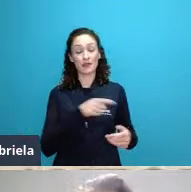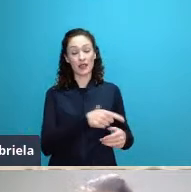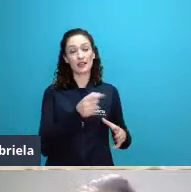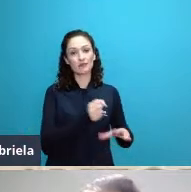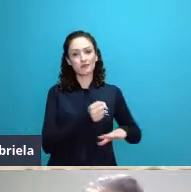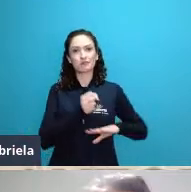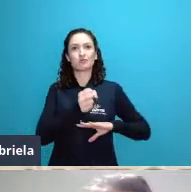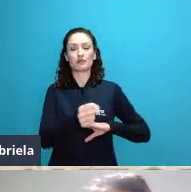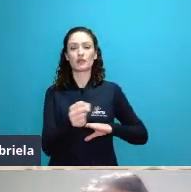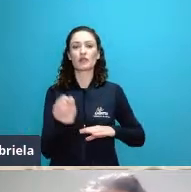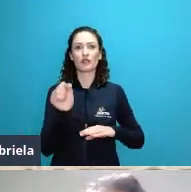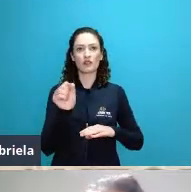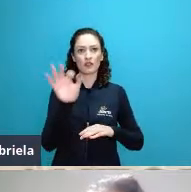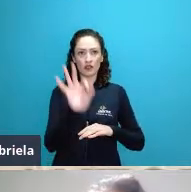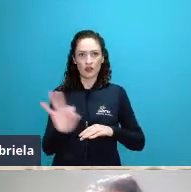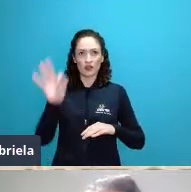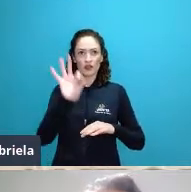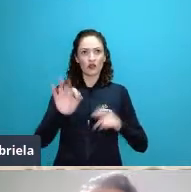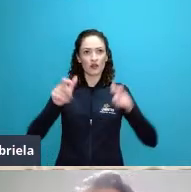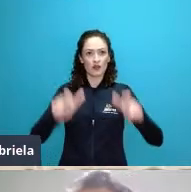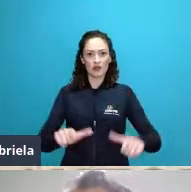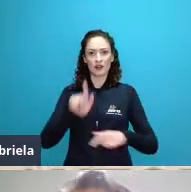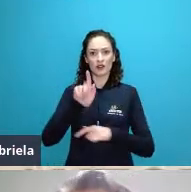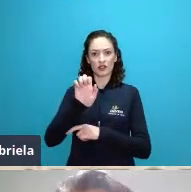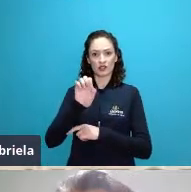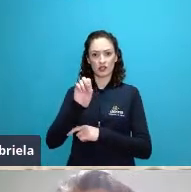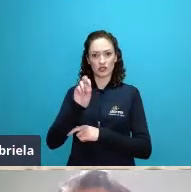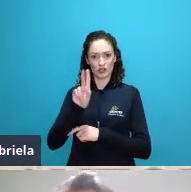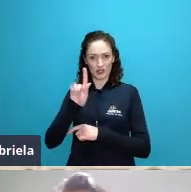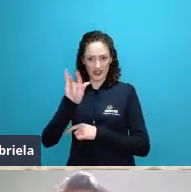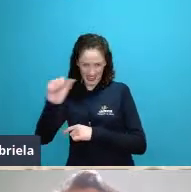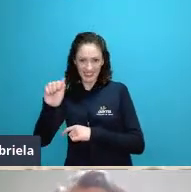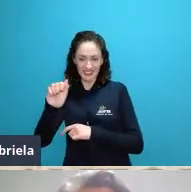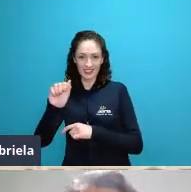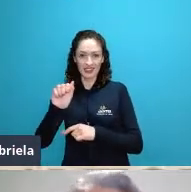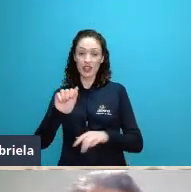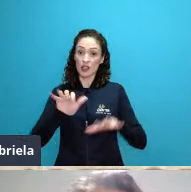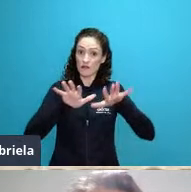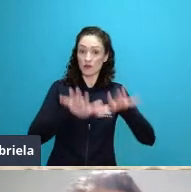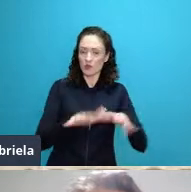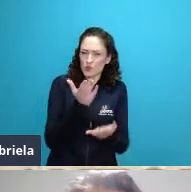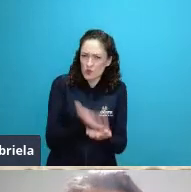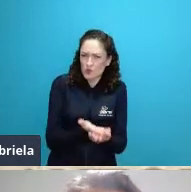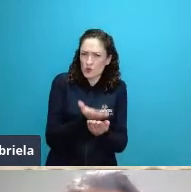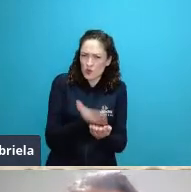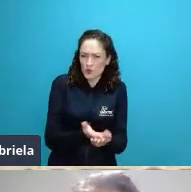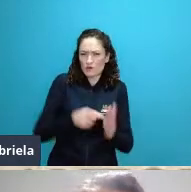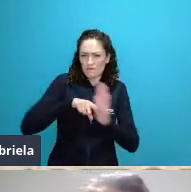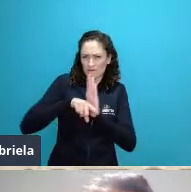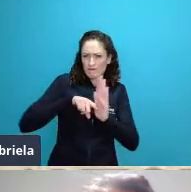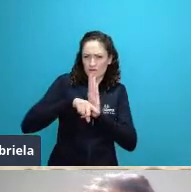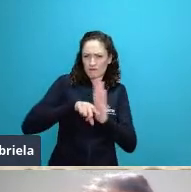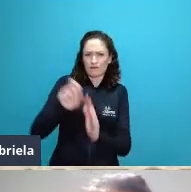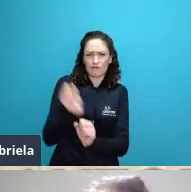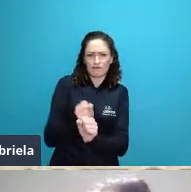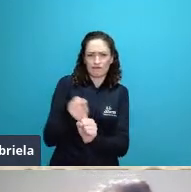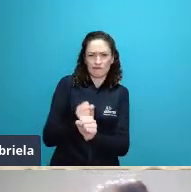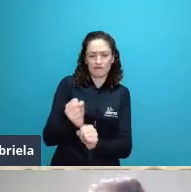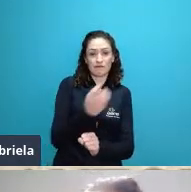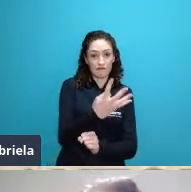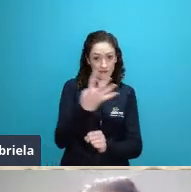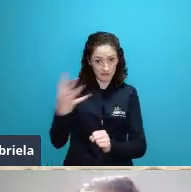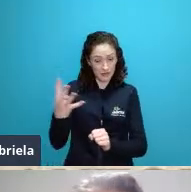e lá ele permaneceu por cerca de 44 anos desenvolvendo diferentes tipos de pesquisa E aí